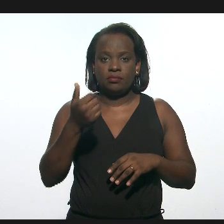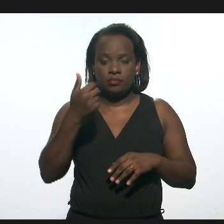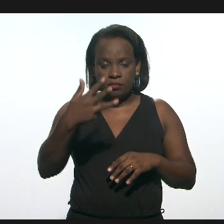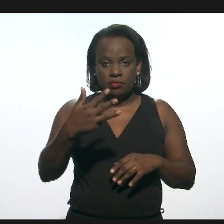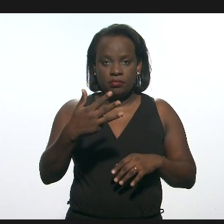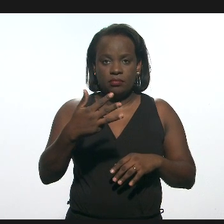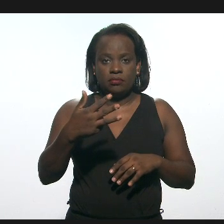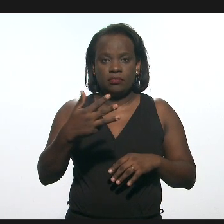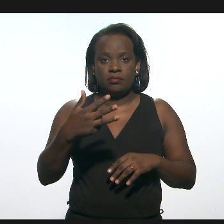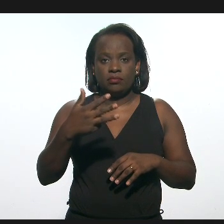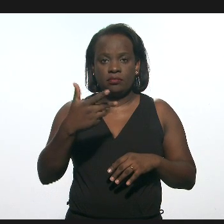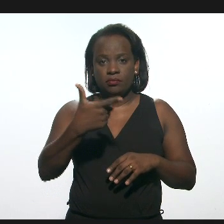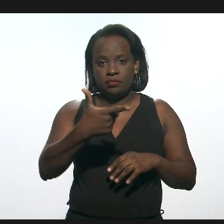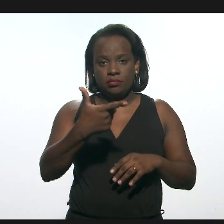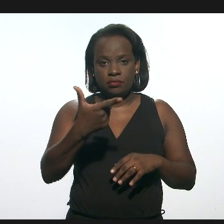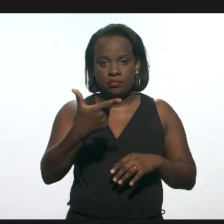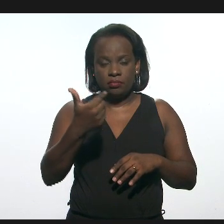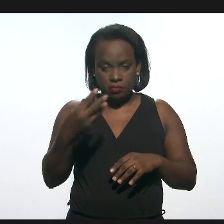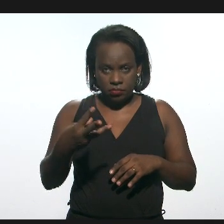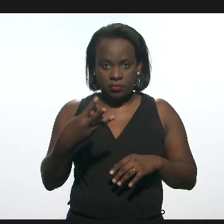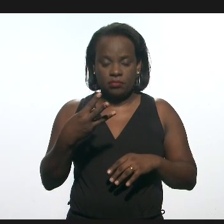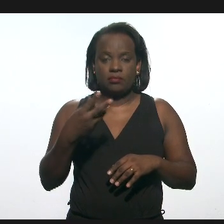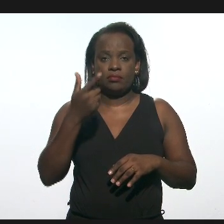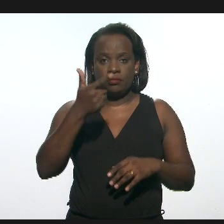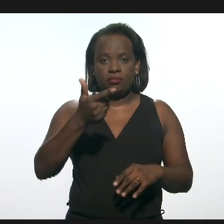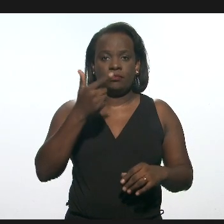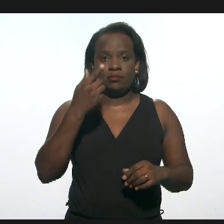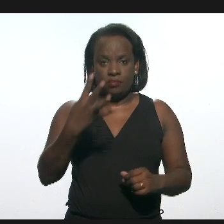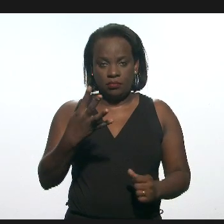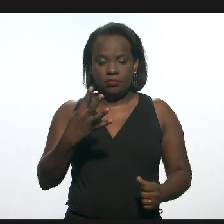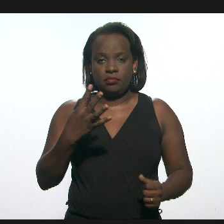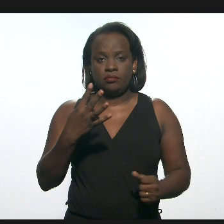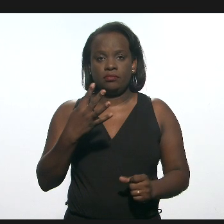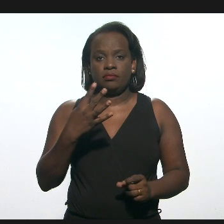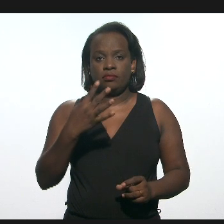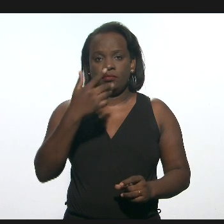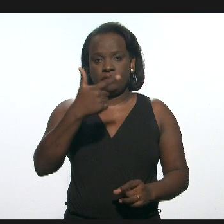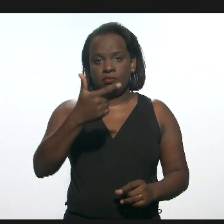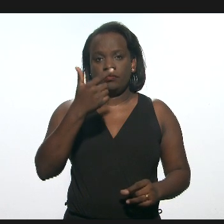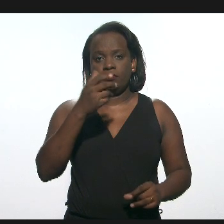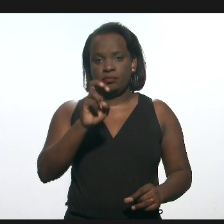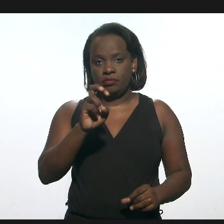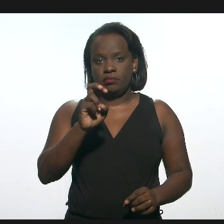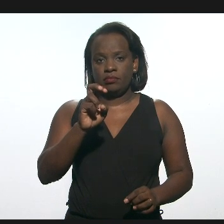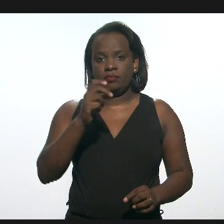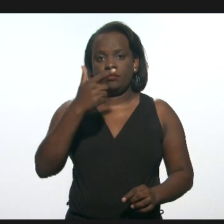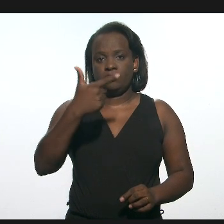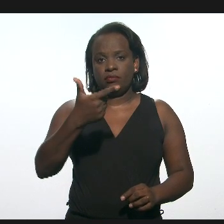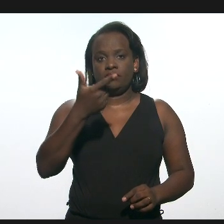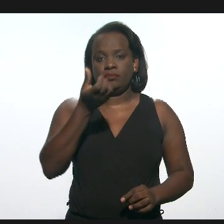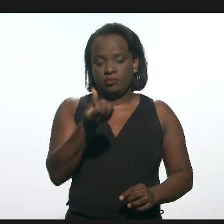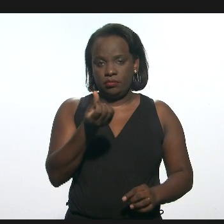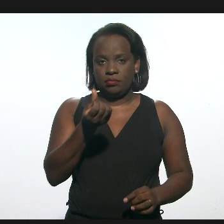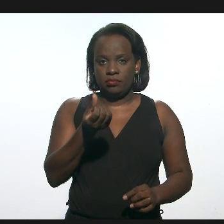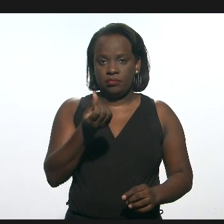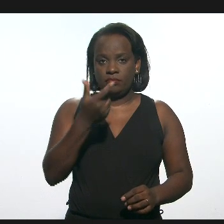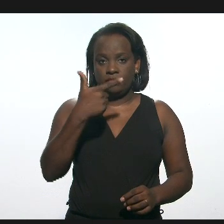13, 23, 24, 25, 26,